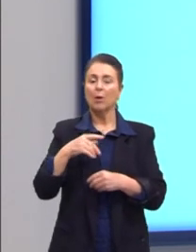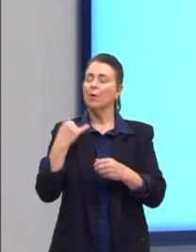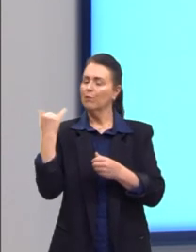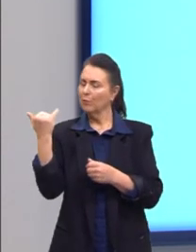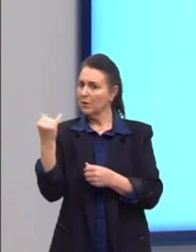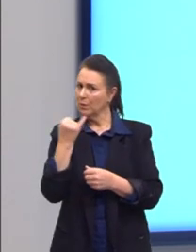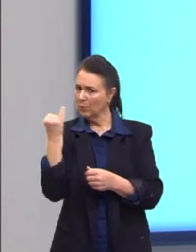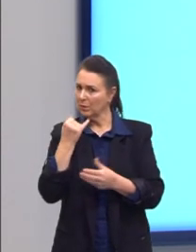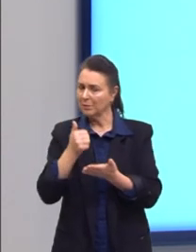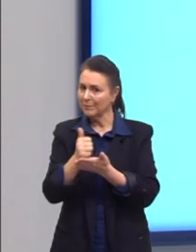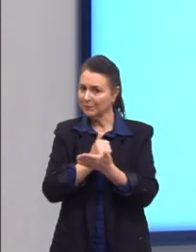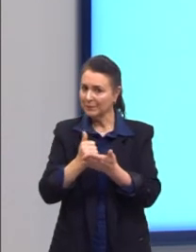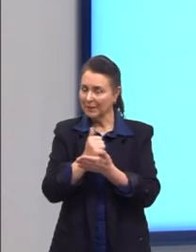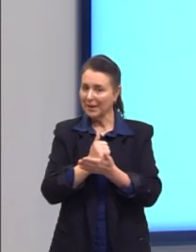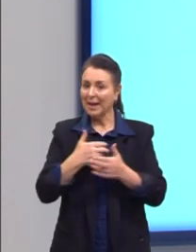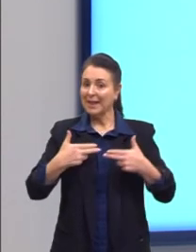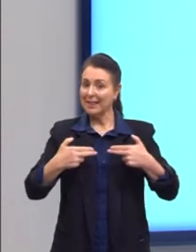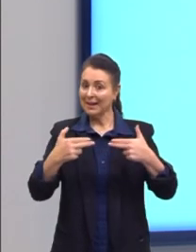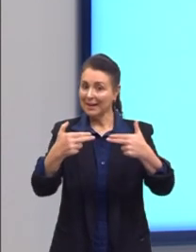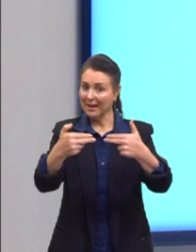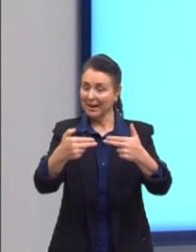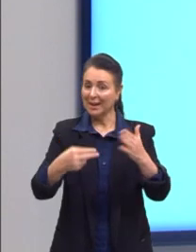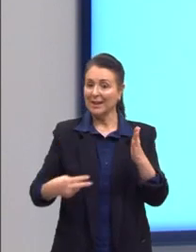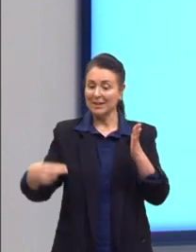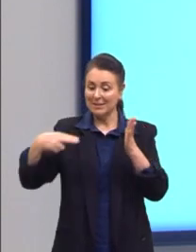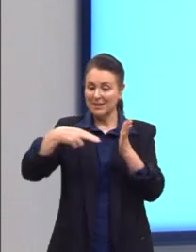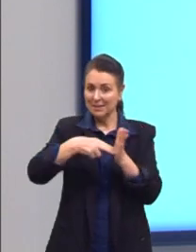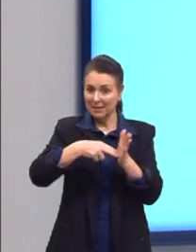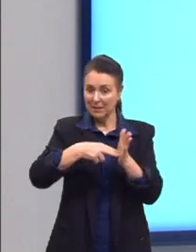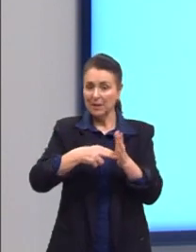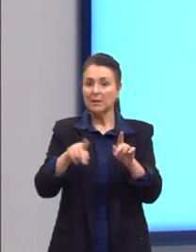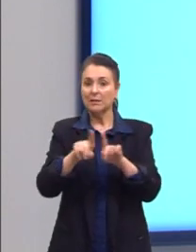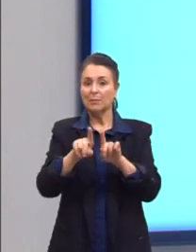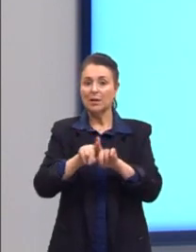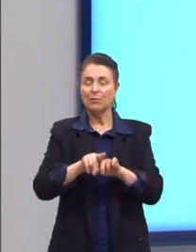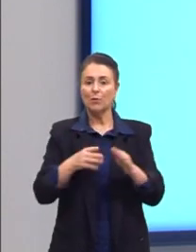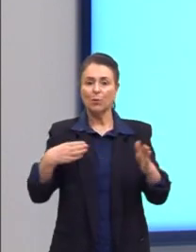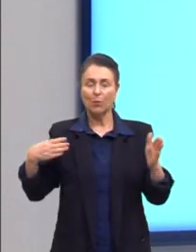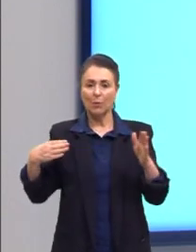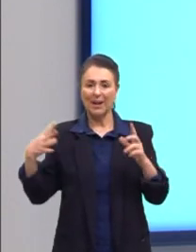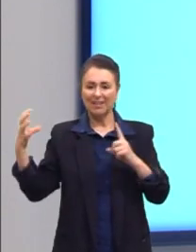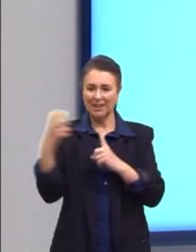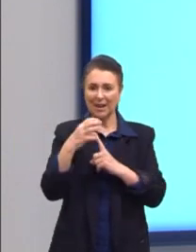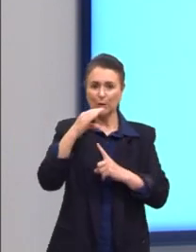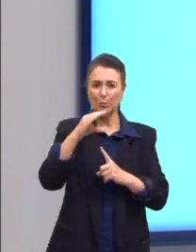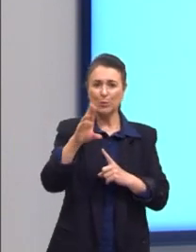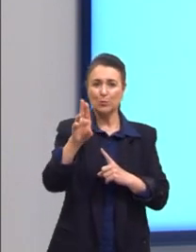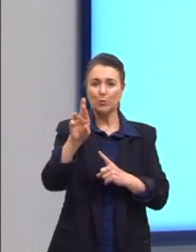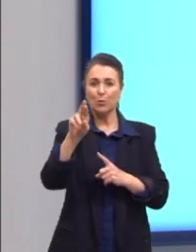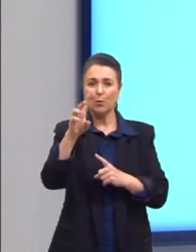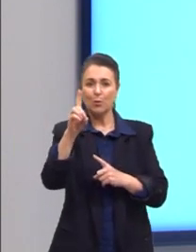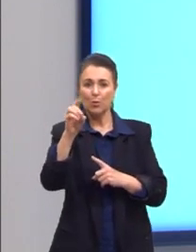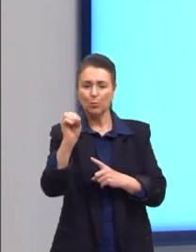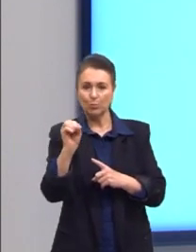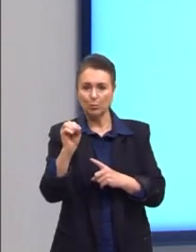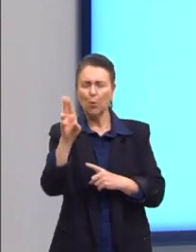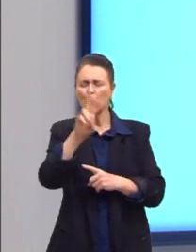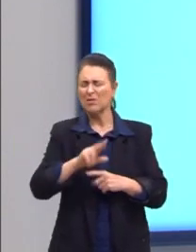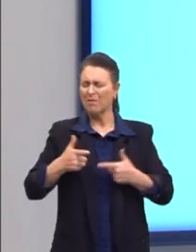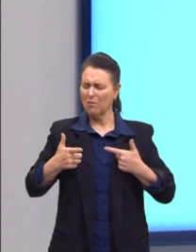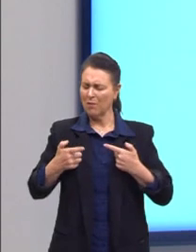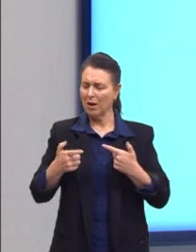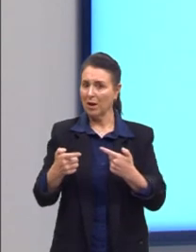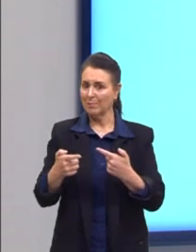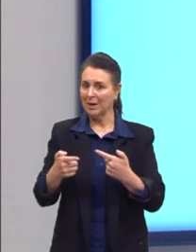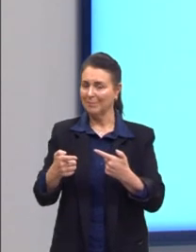então, nessa Guerra Civil da Síria, e foram atacados tanto pelos curdos quanto pelos próprios sírios. Os curdos, então, foram armados pelos Estados